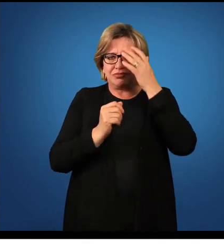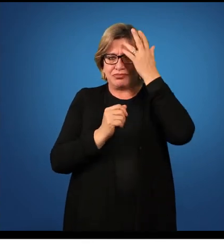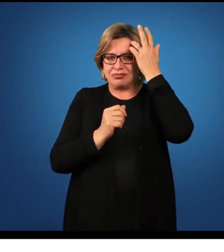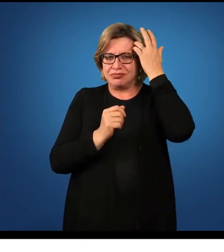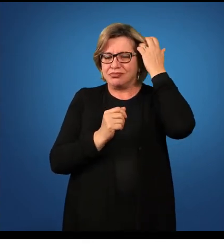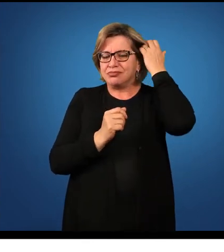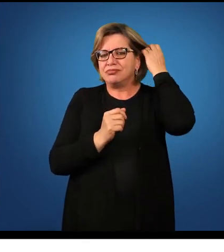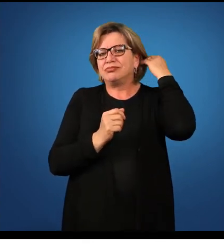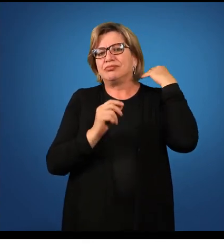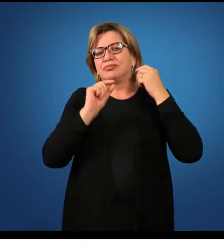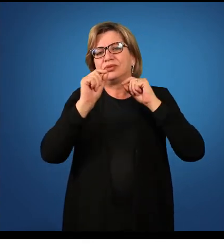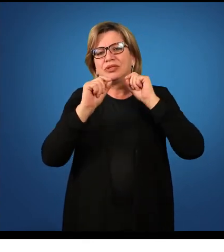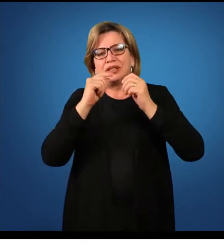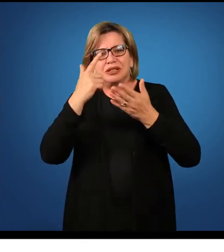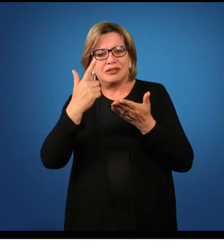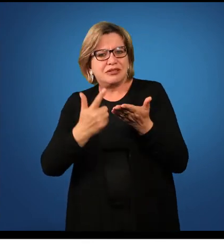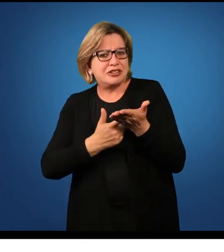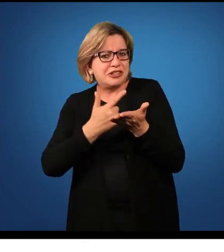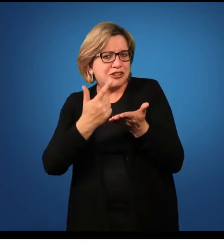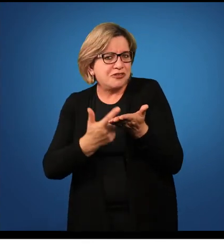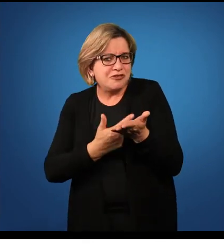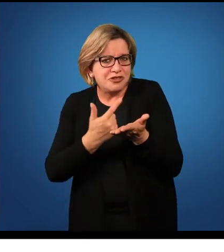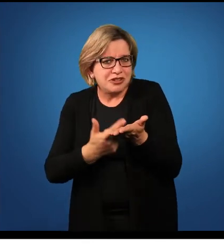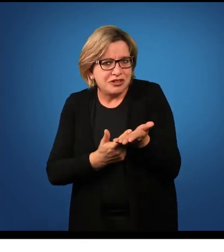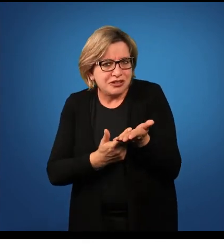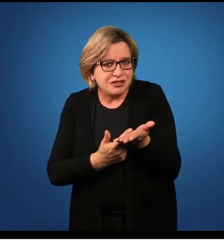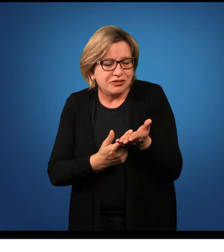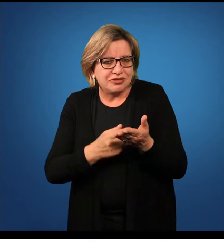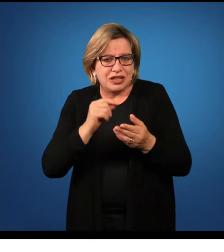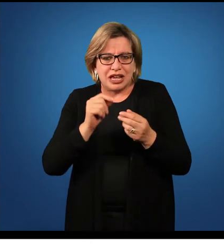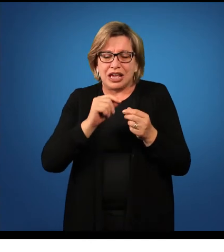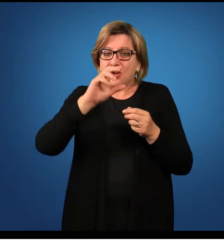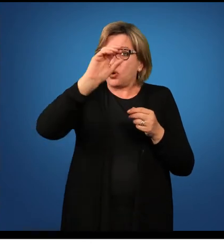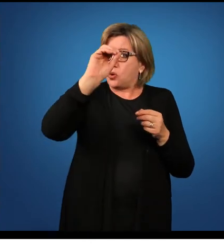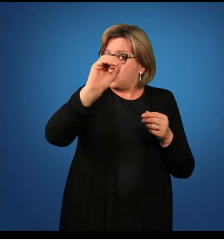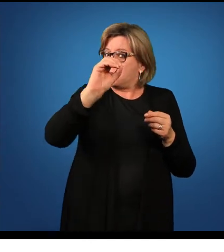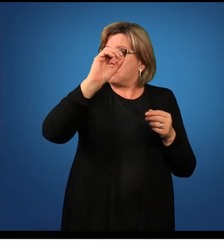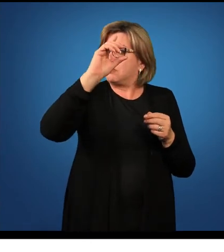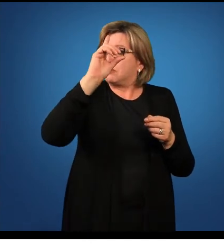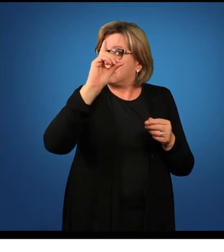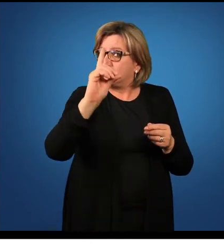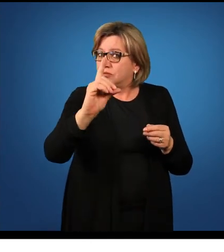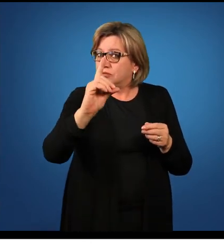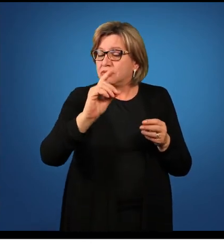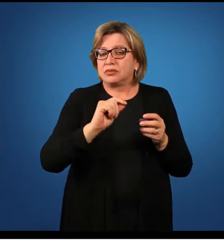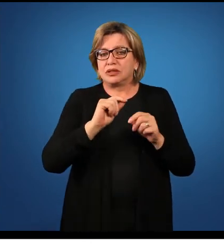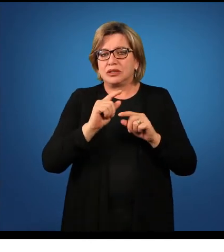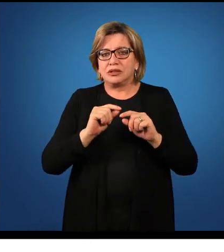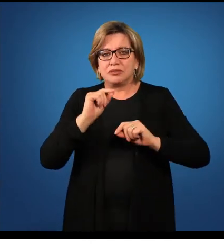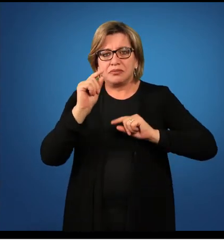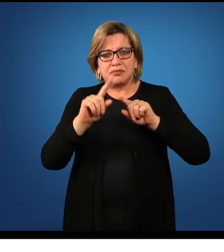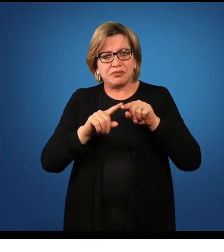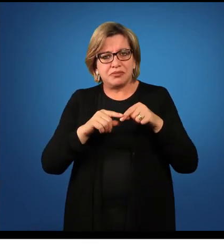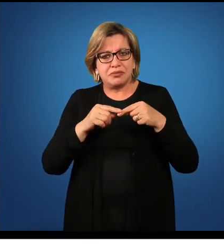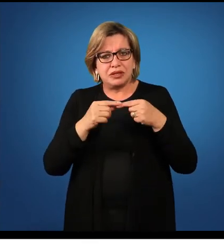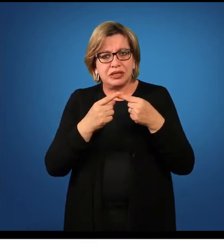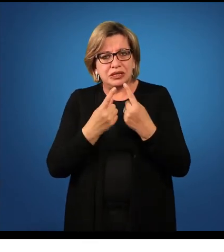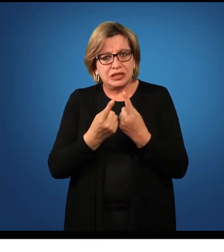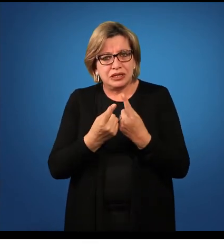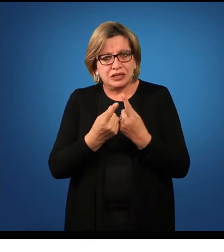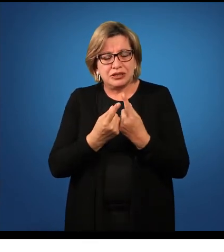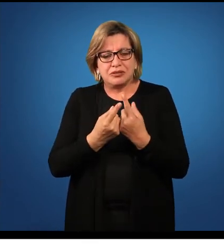não leram o quê? os livros, objeto direto, portanto, aí eu tenho por